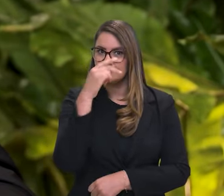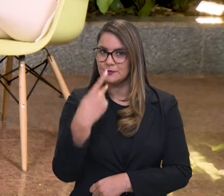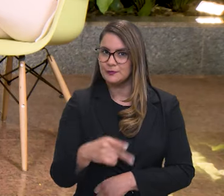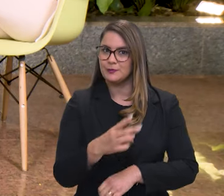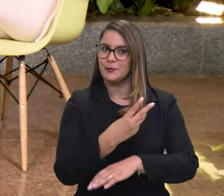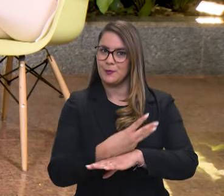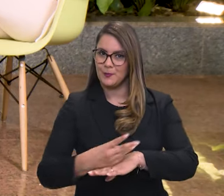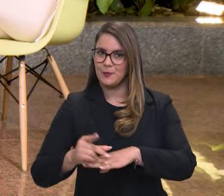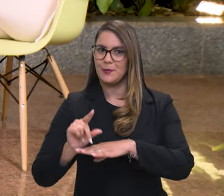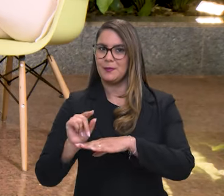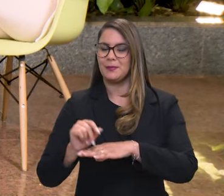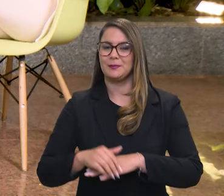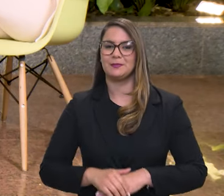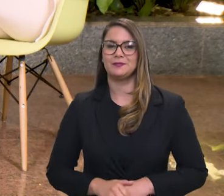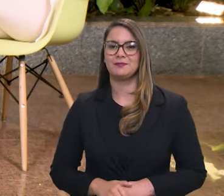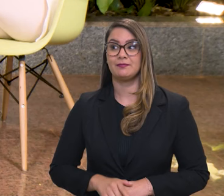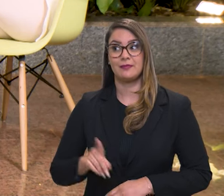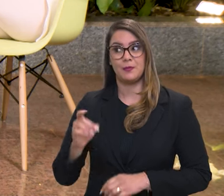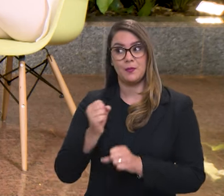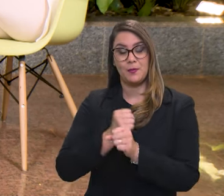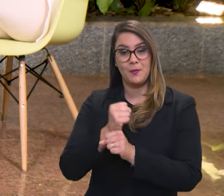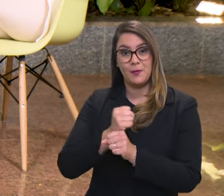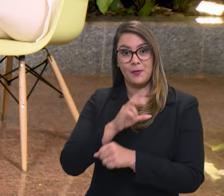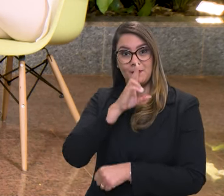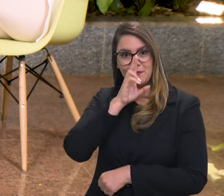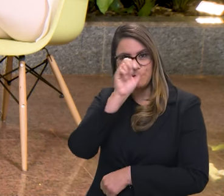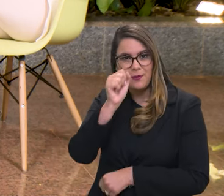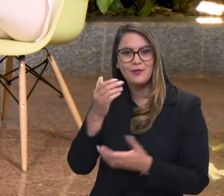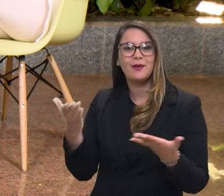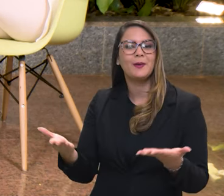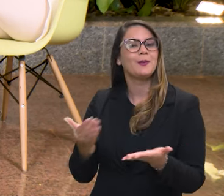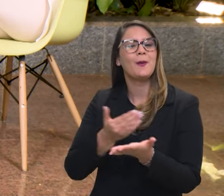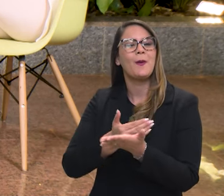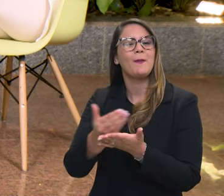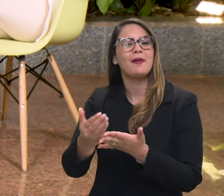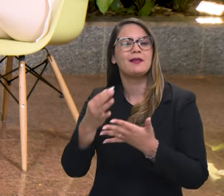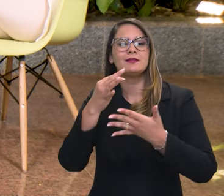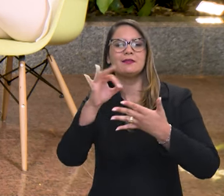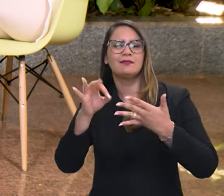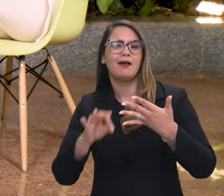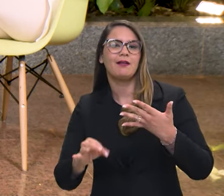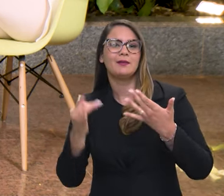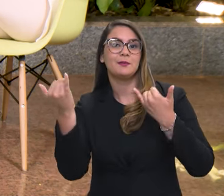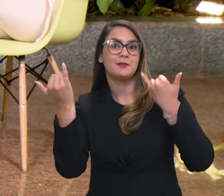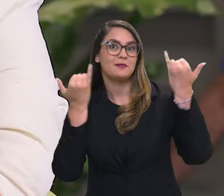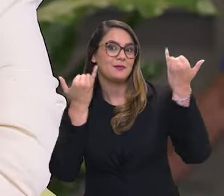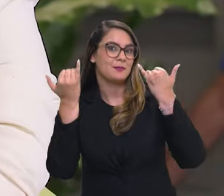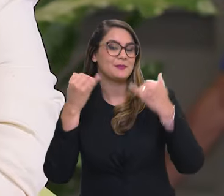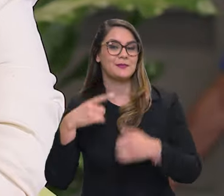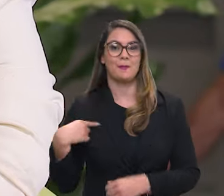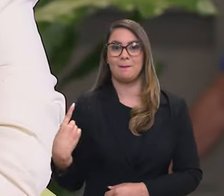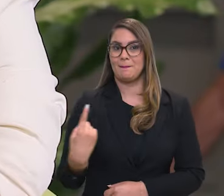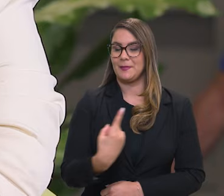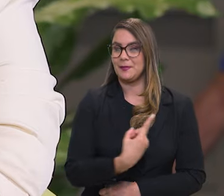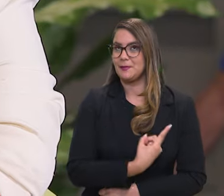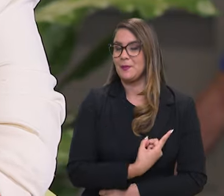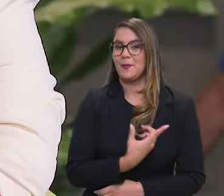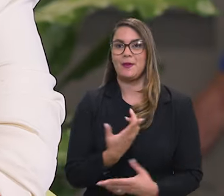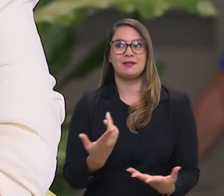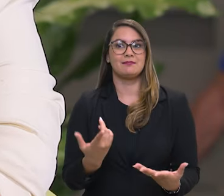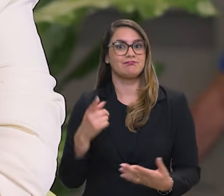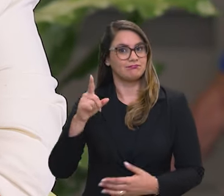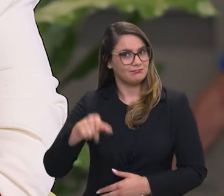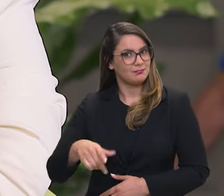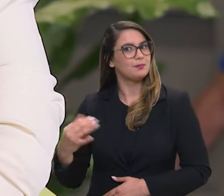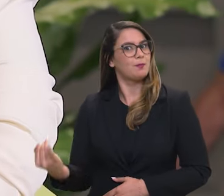intenso para o IBAMA. Então, já que foi um ano muito intenso, a gente começa falando, destacando um dado importante, que é